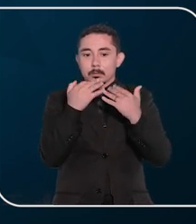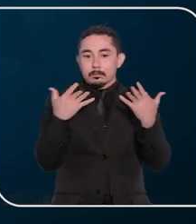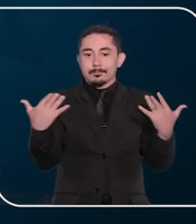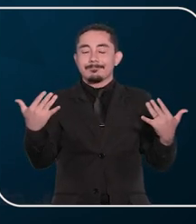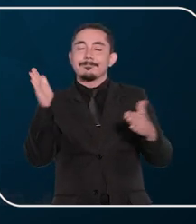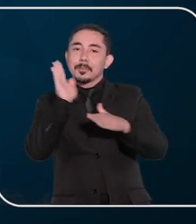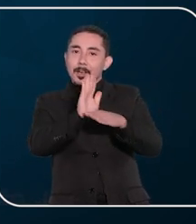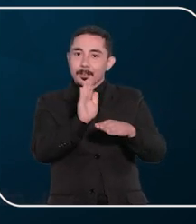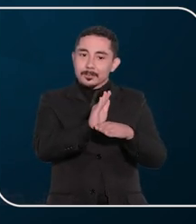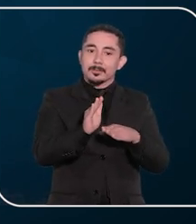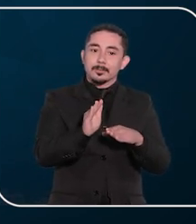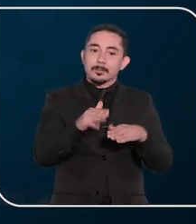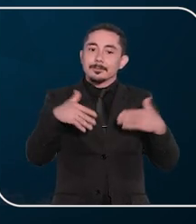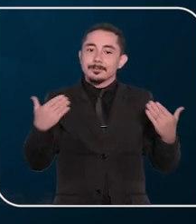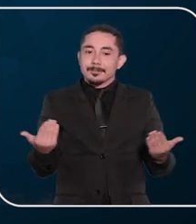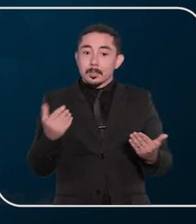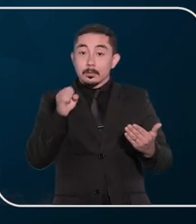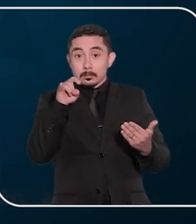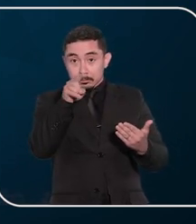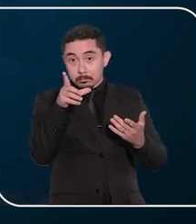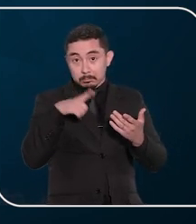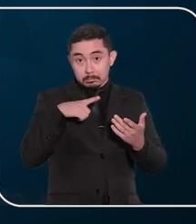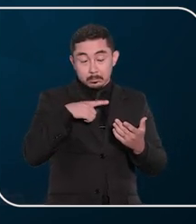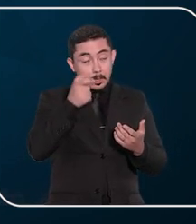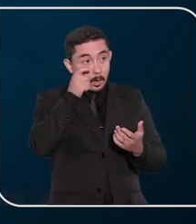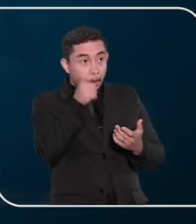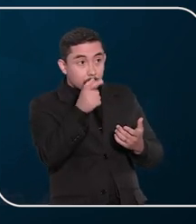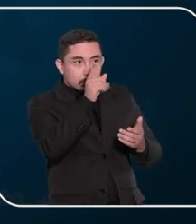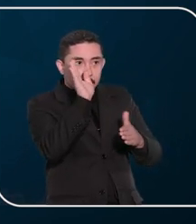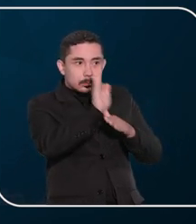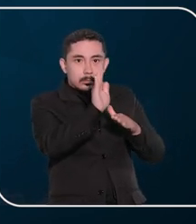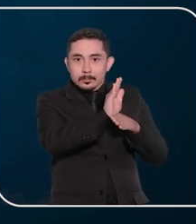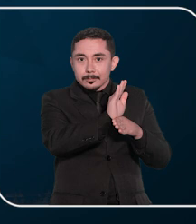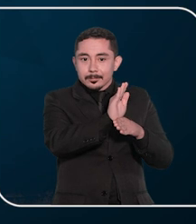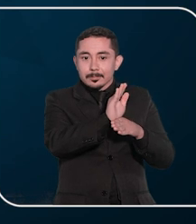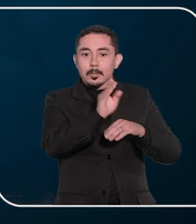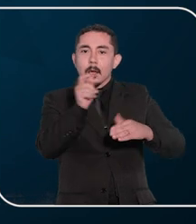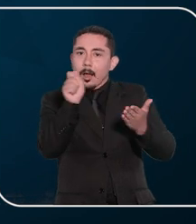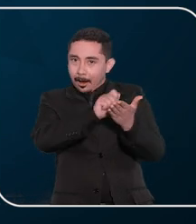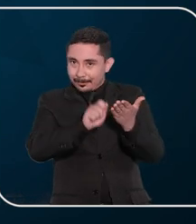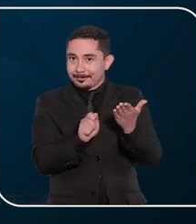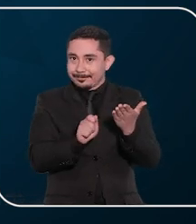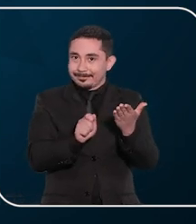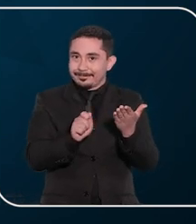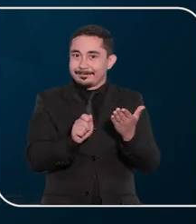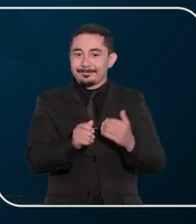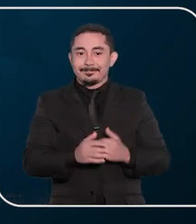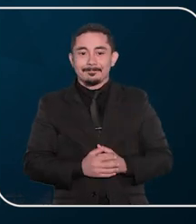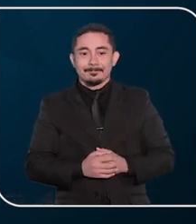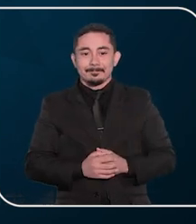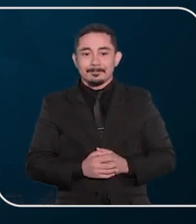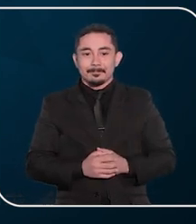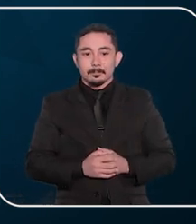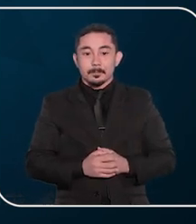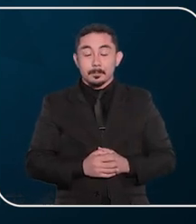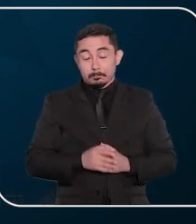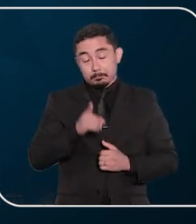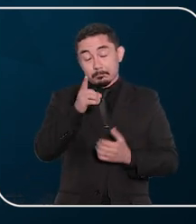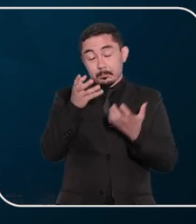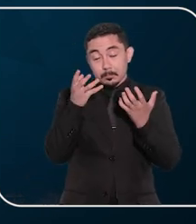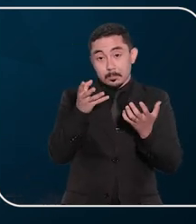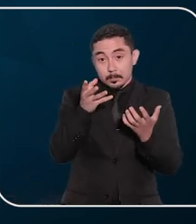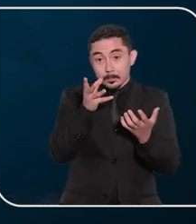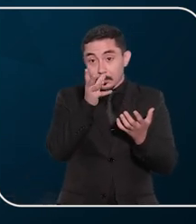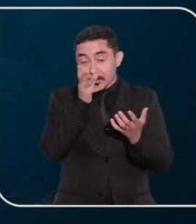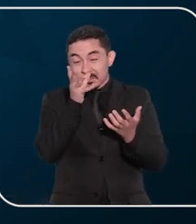audiência será colaborativa. Por isso, se você tem interesse em participar, anota aí. Quem